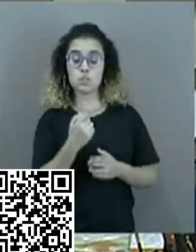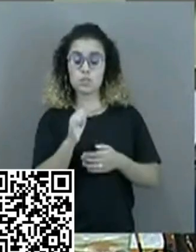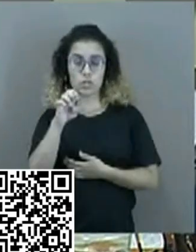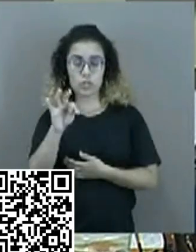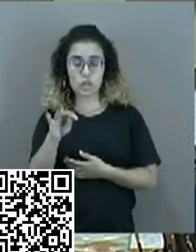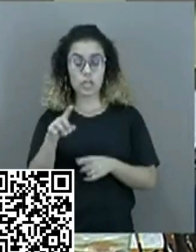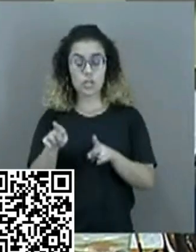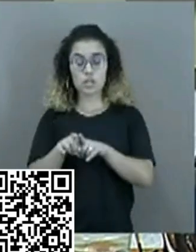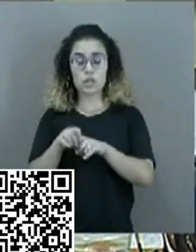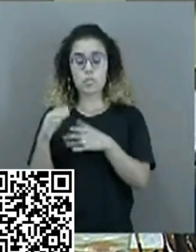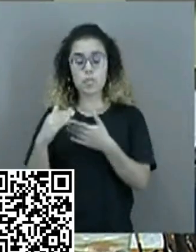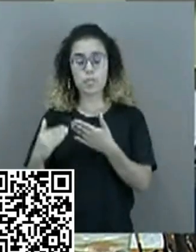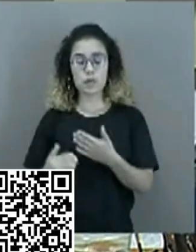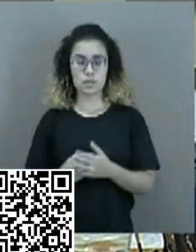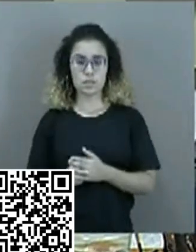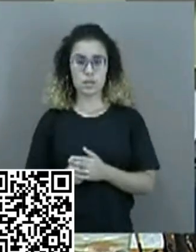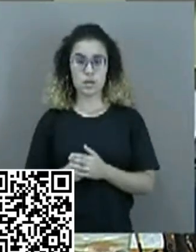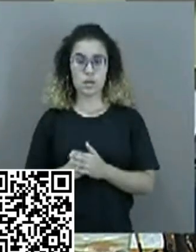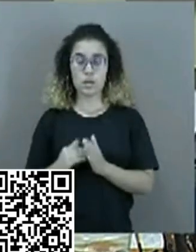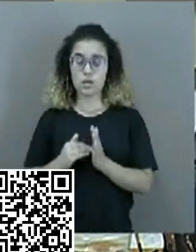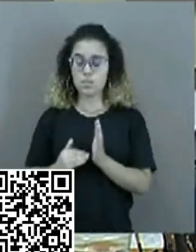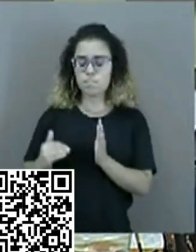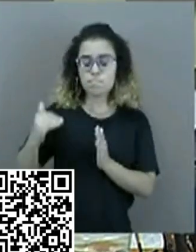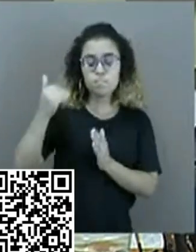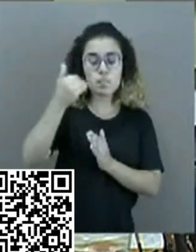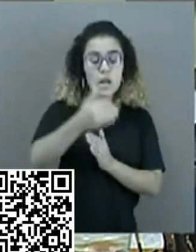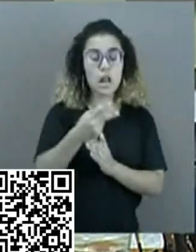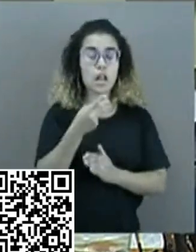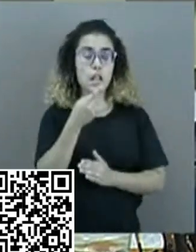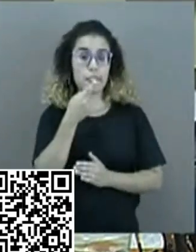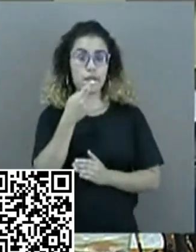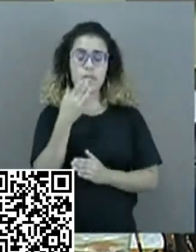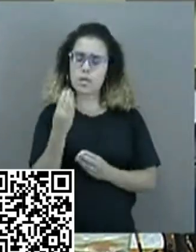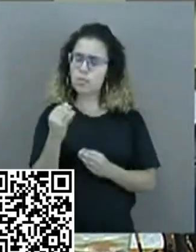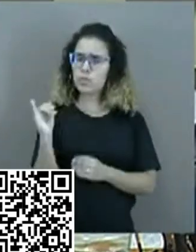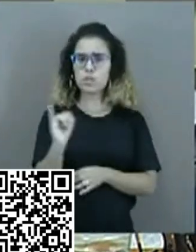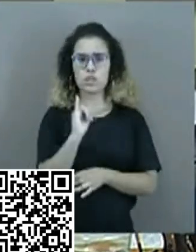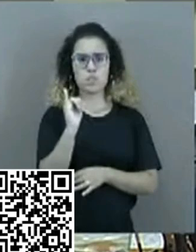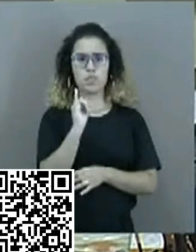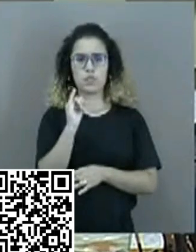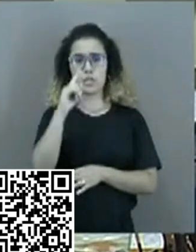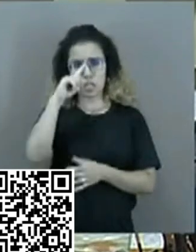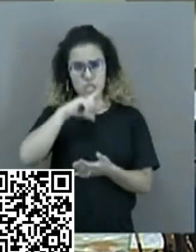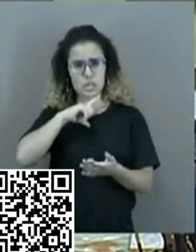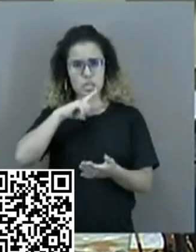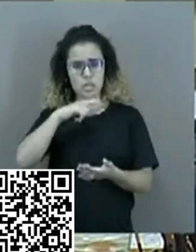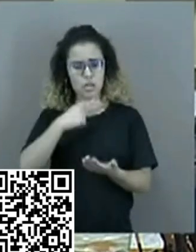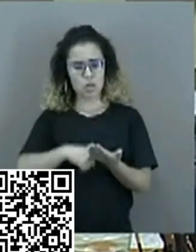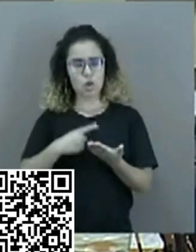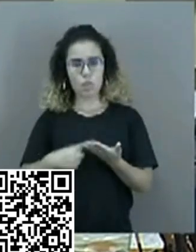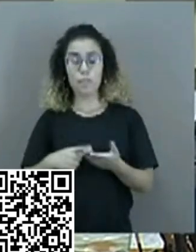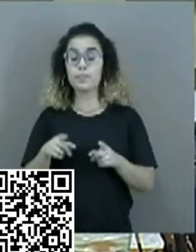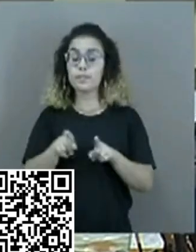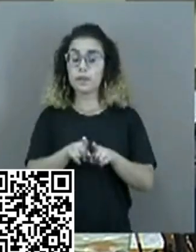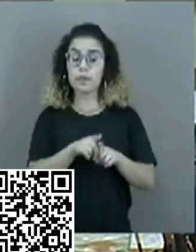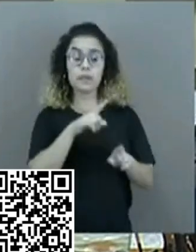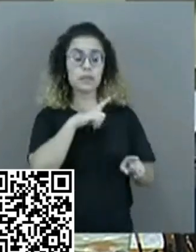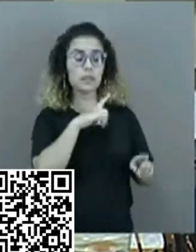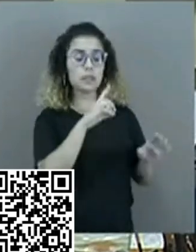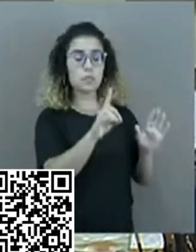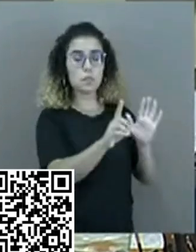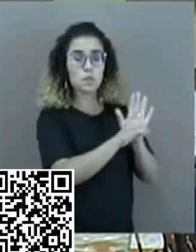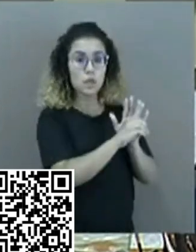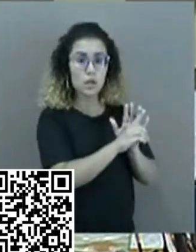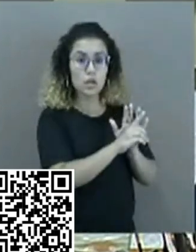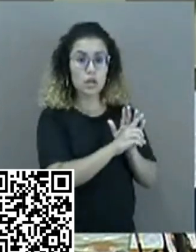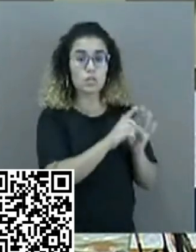e do Brasil. Para além da fala, que é muito importante, que assume compromisso, também há um decreto do governo